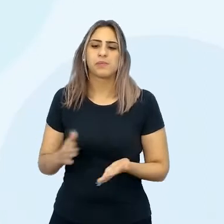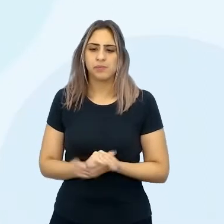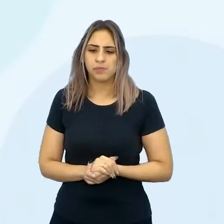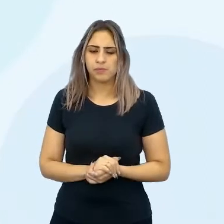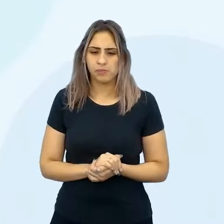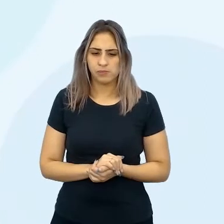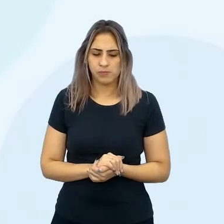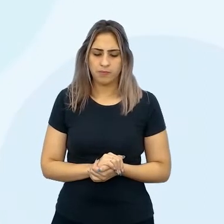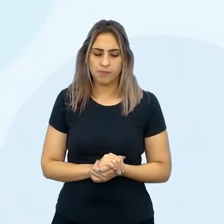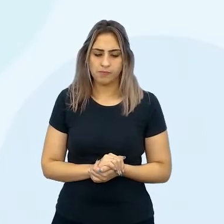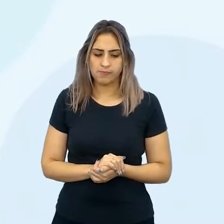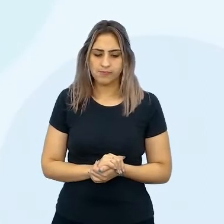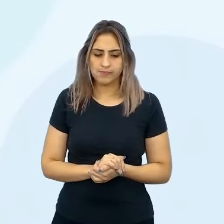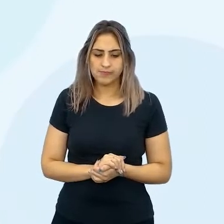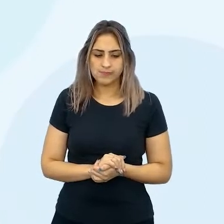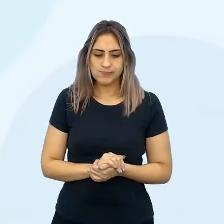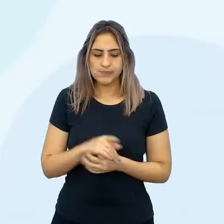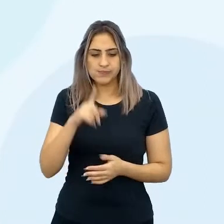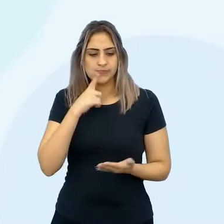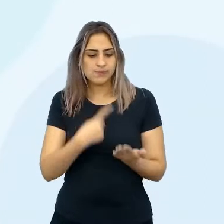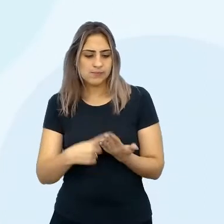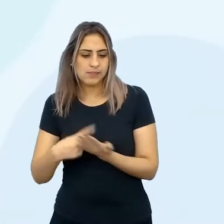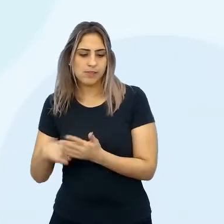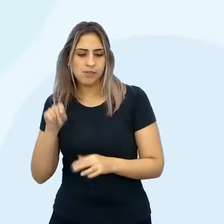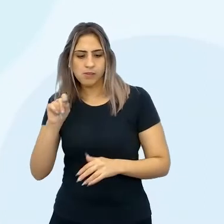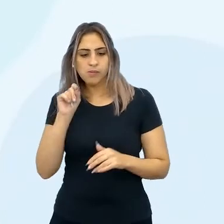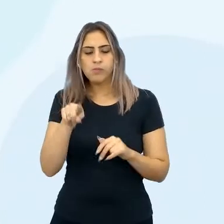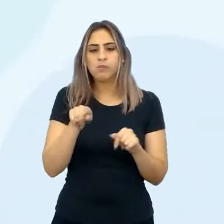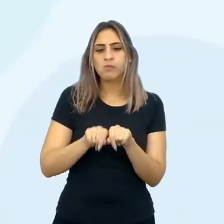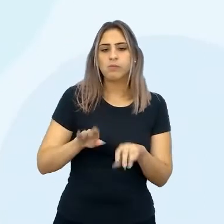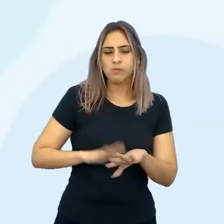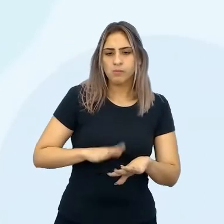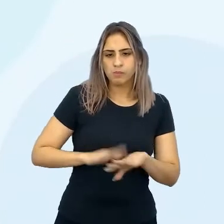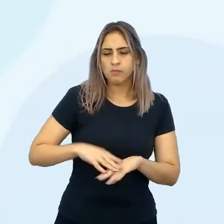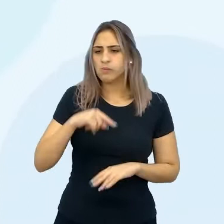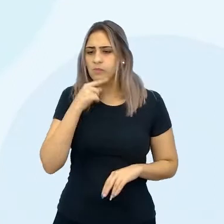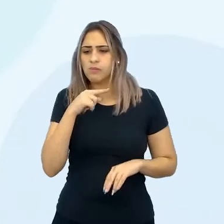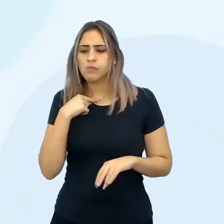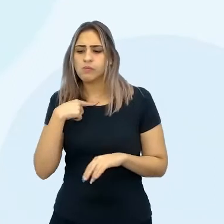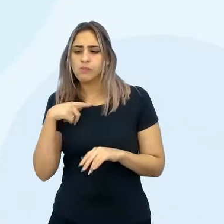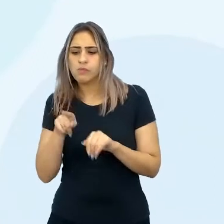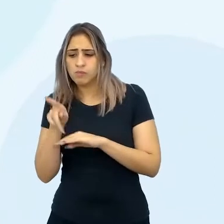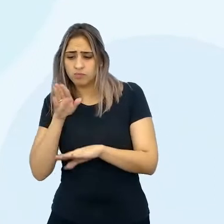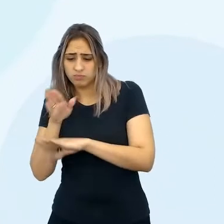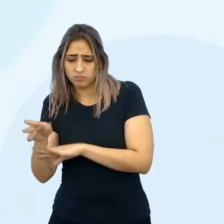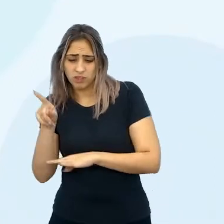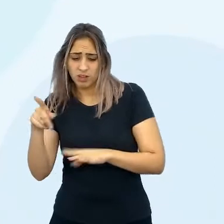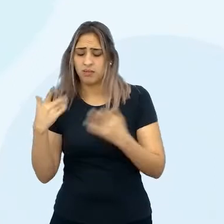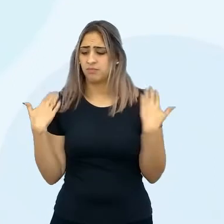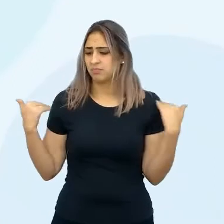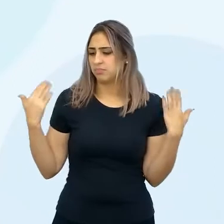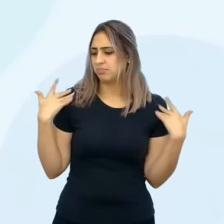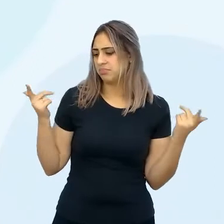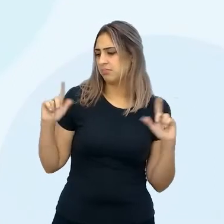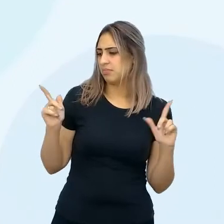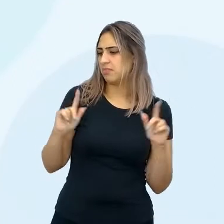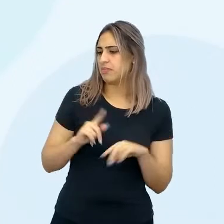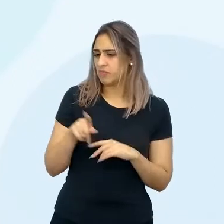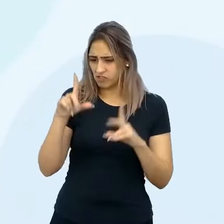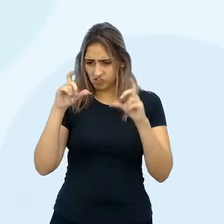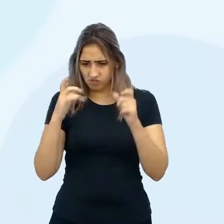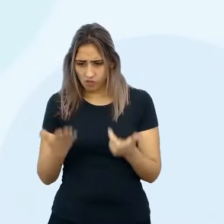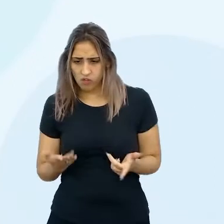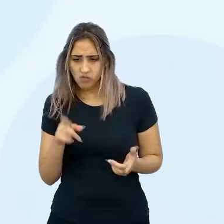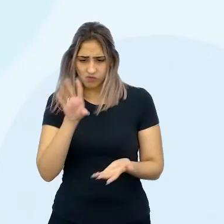lugar? Tem que ligar para as pessoas? Agendar? O que você vai fazer? Porque não adianta você ir lá, passear e voltar. Você vai tirar foto?